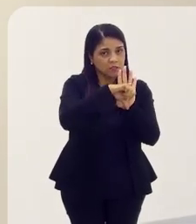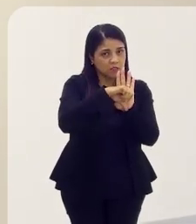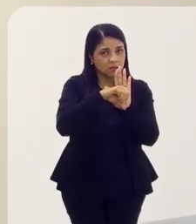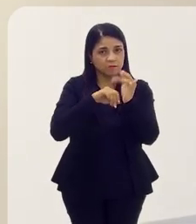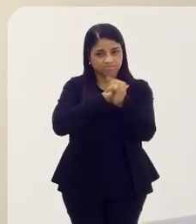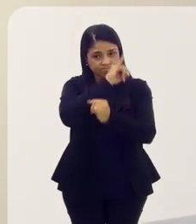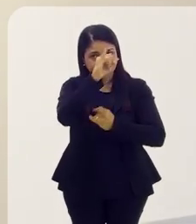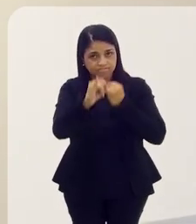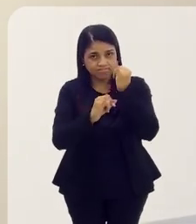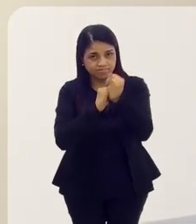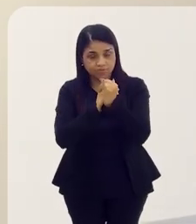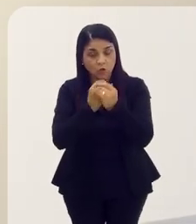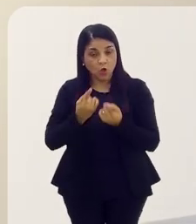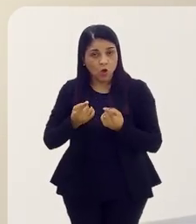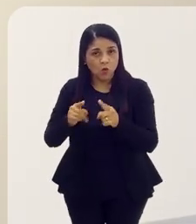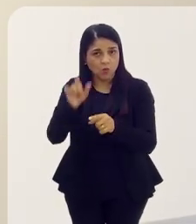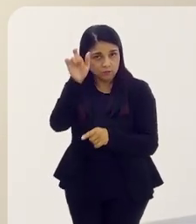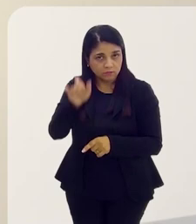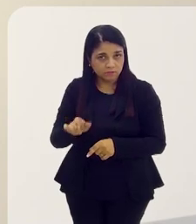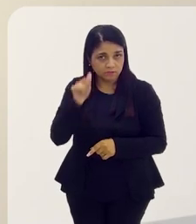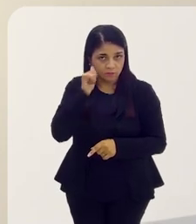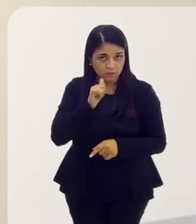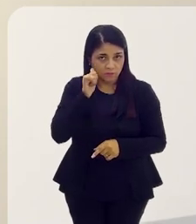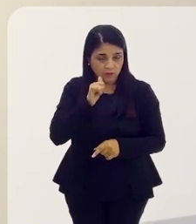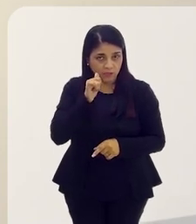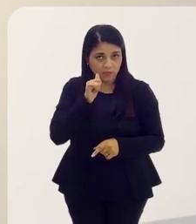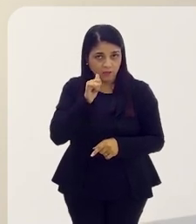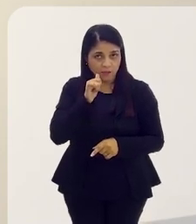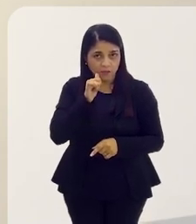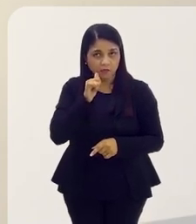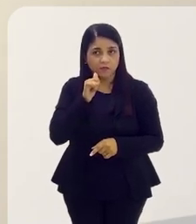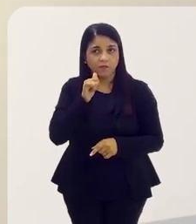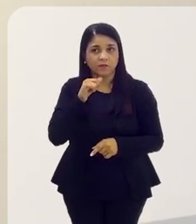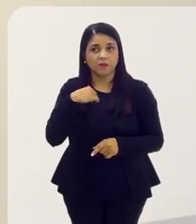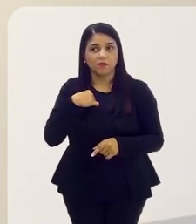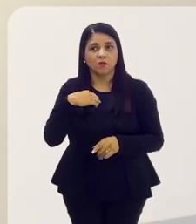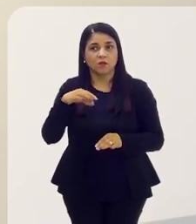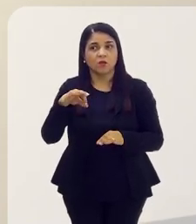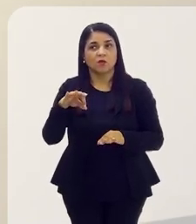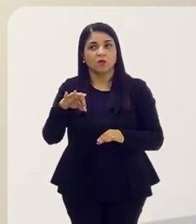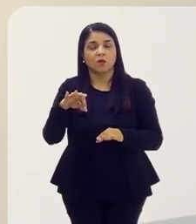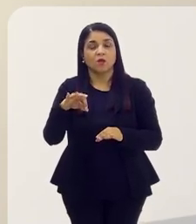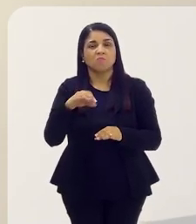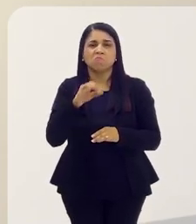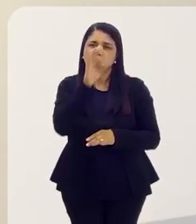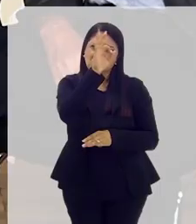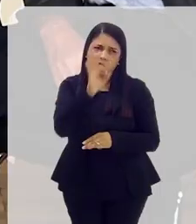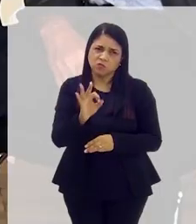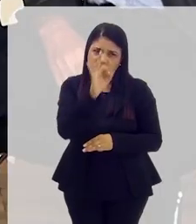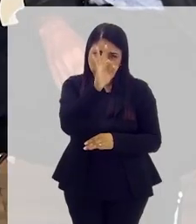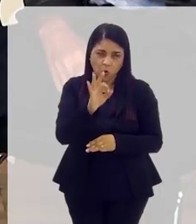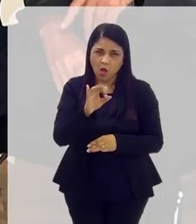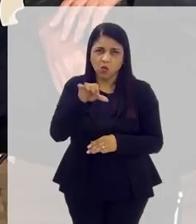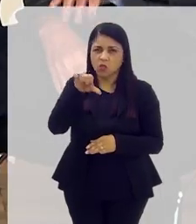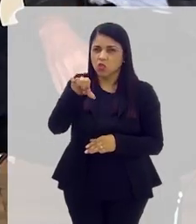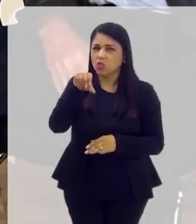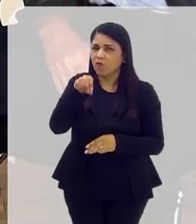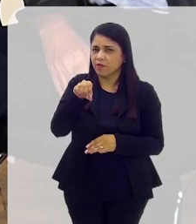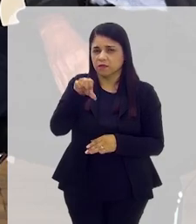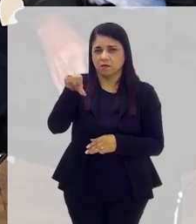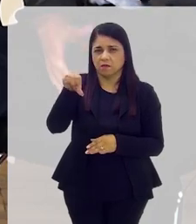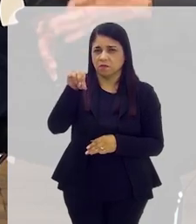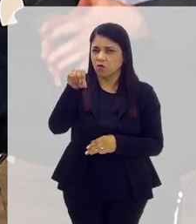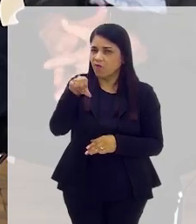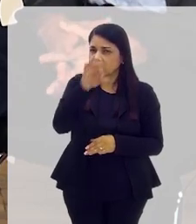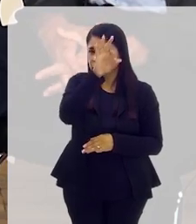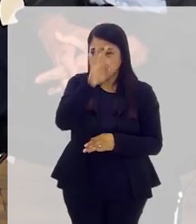contra a mulher, em geral, quiçá, como engenheiro, que gosto de botar percentual, 90